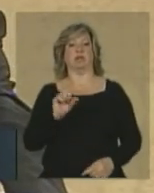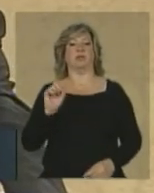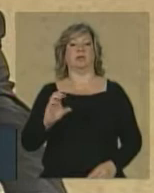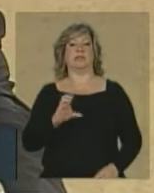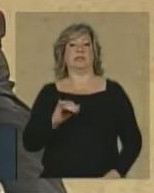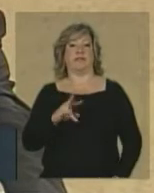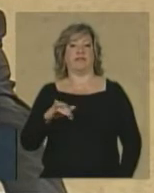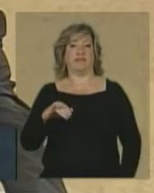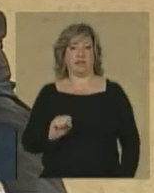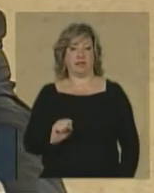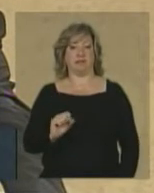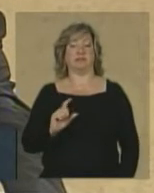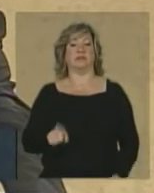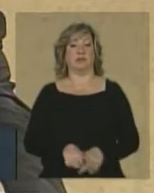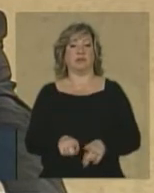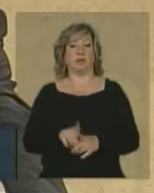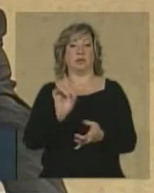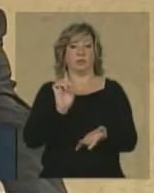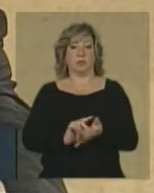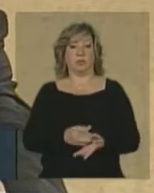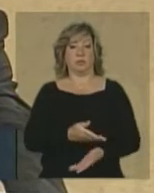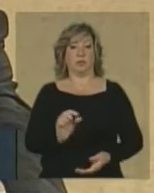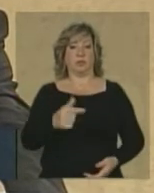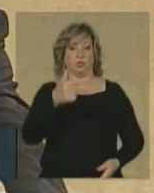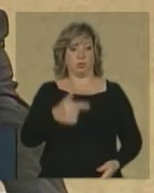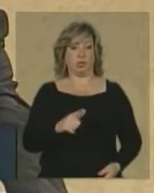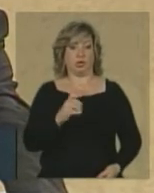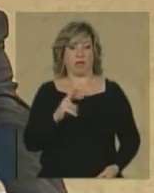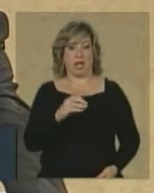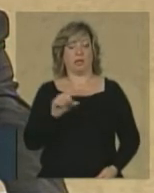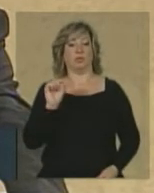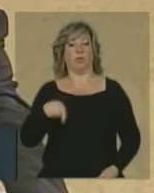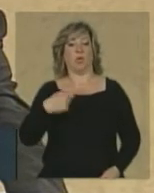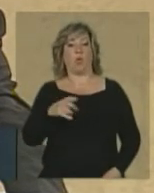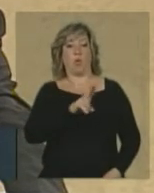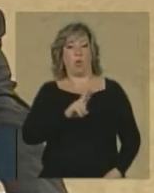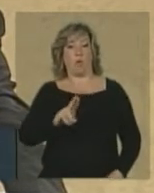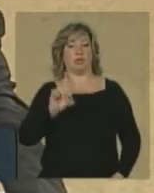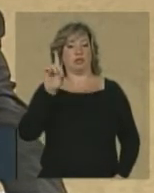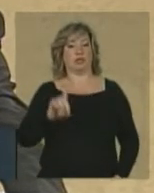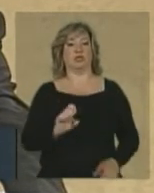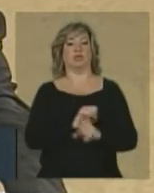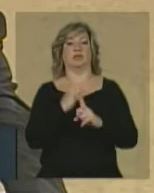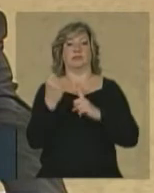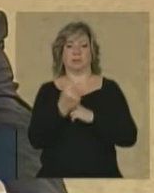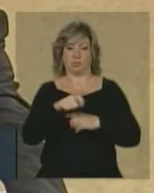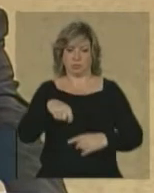civis e os concretos de segunda geração, os assim chamados direitos sociais.